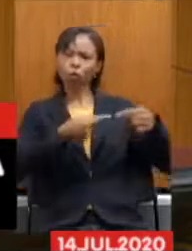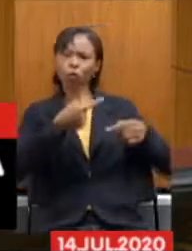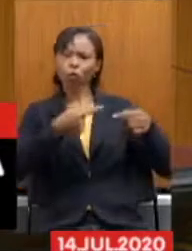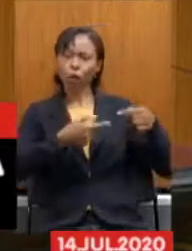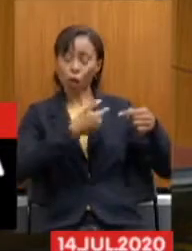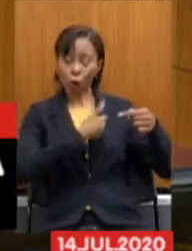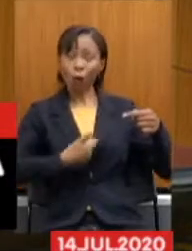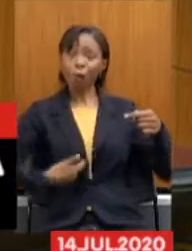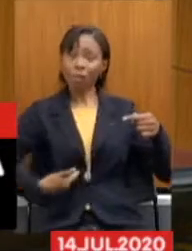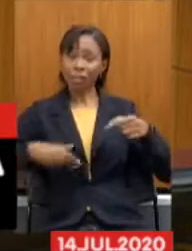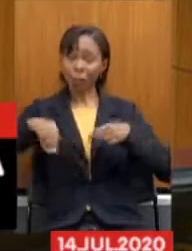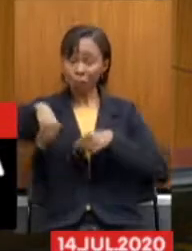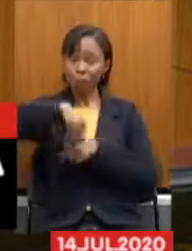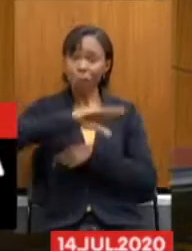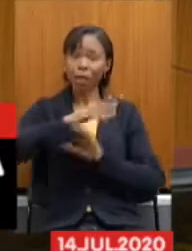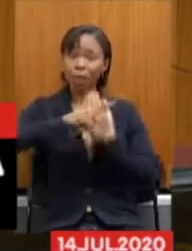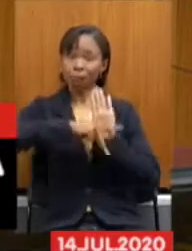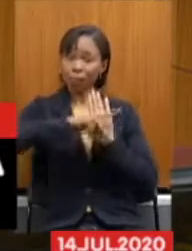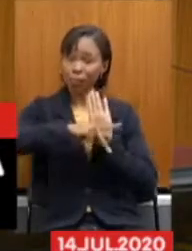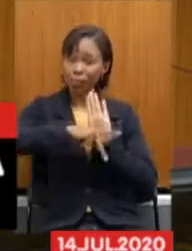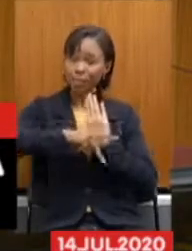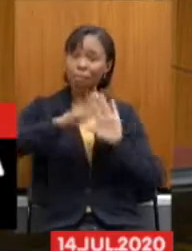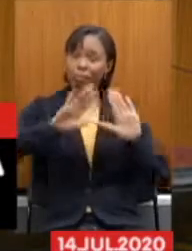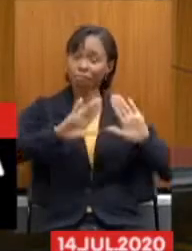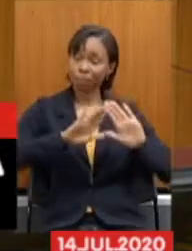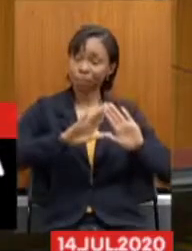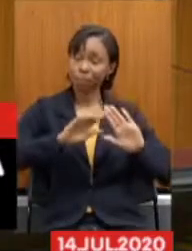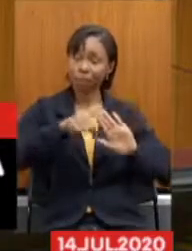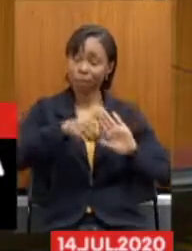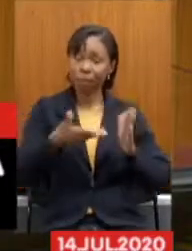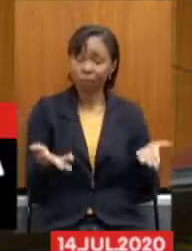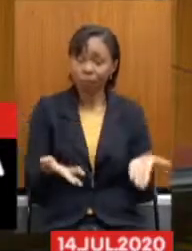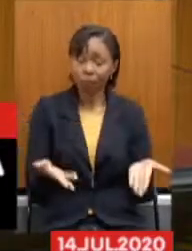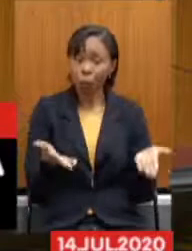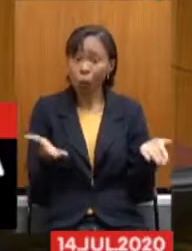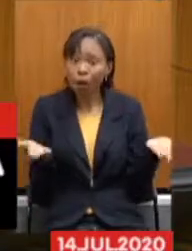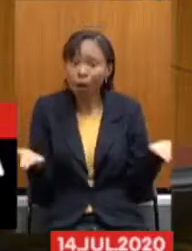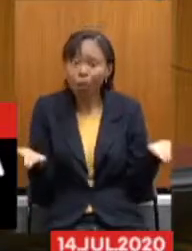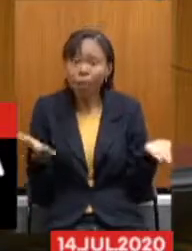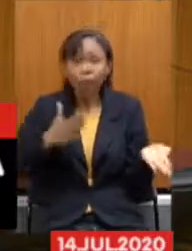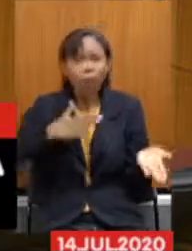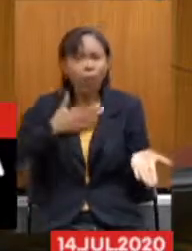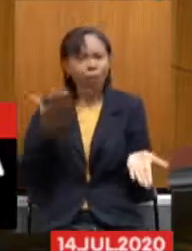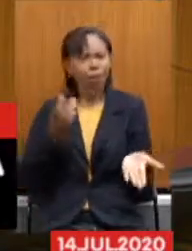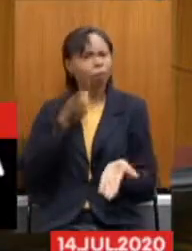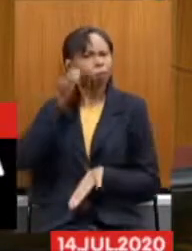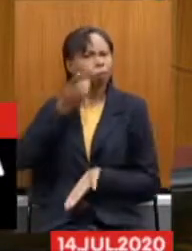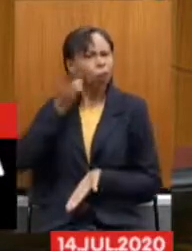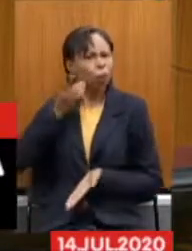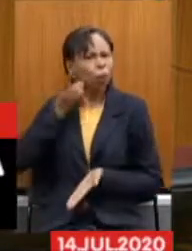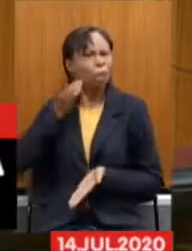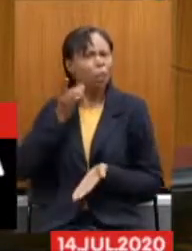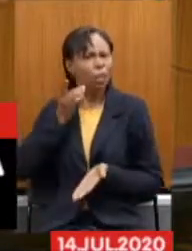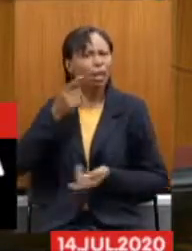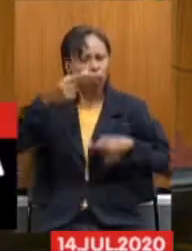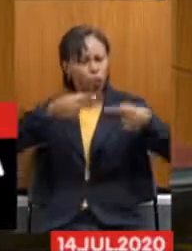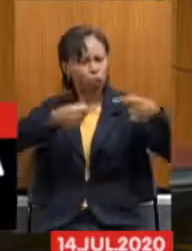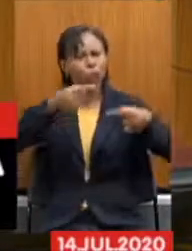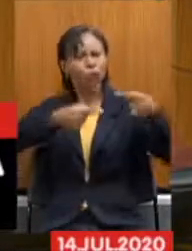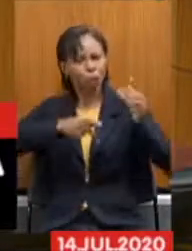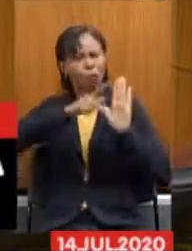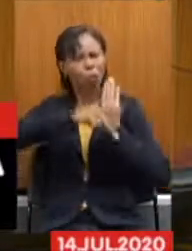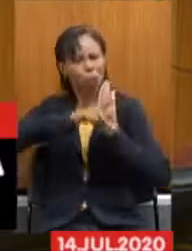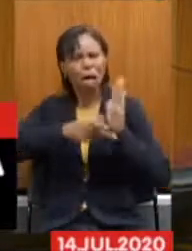projeto para a Assembleia Legislativa neste momento e surpreendido pelos deputados que se dispõem a discutir esse projeto e